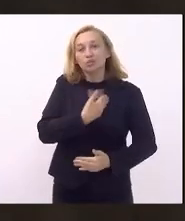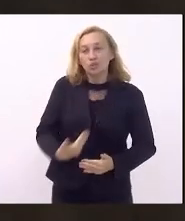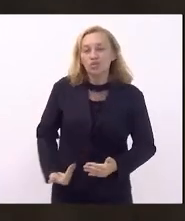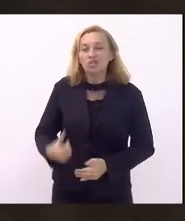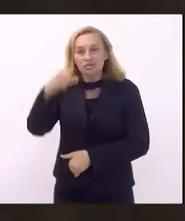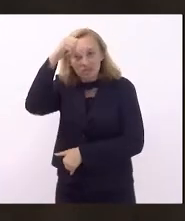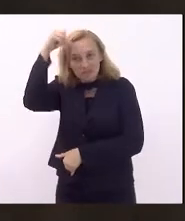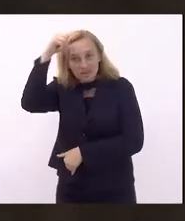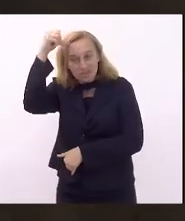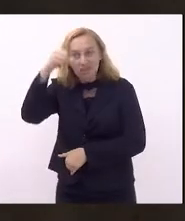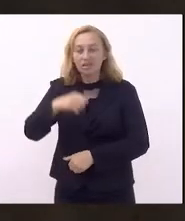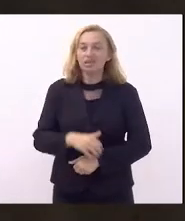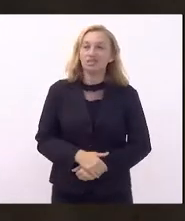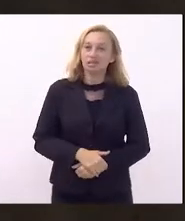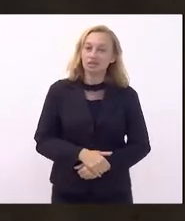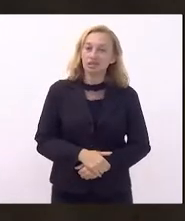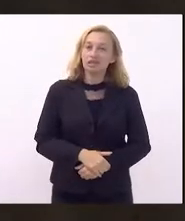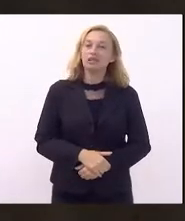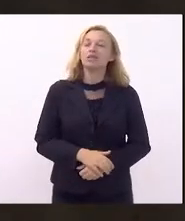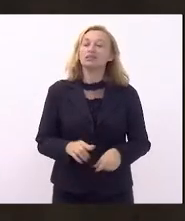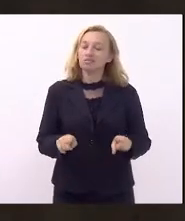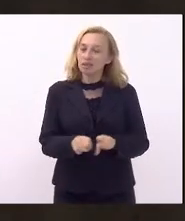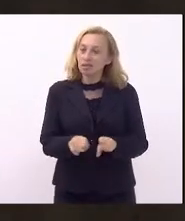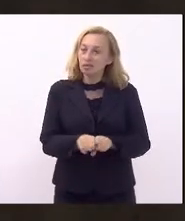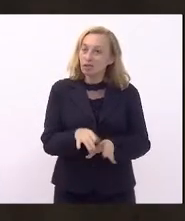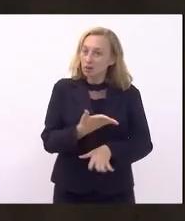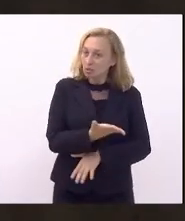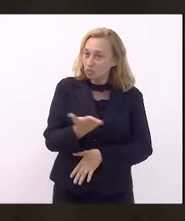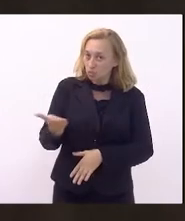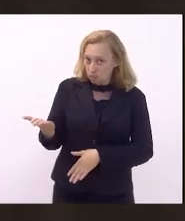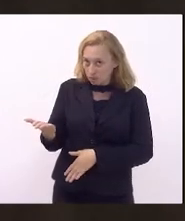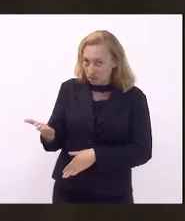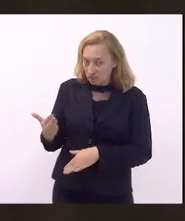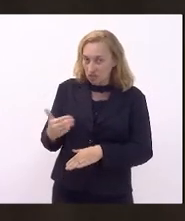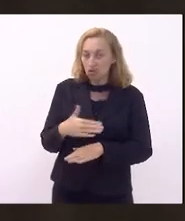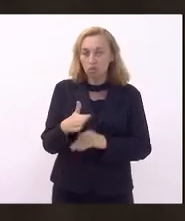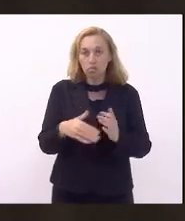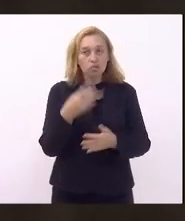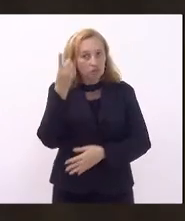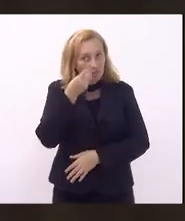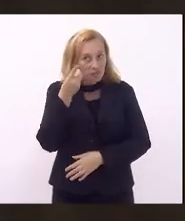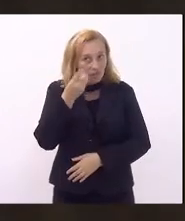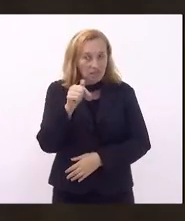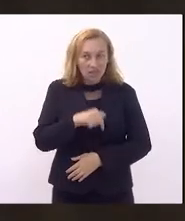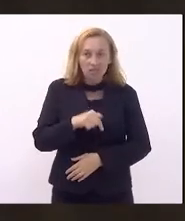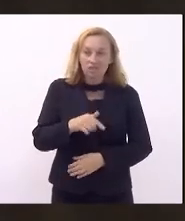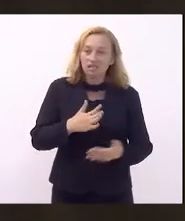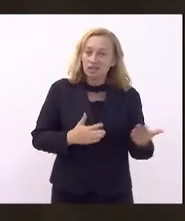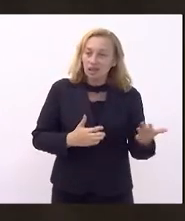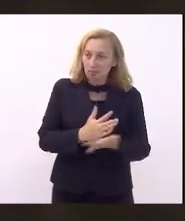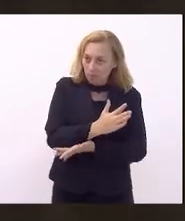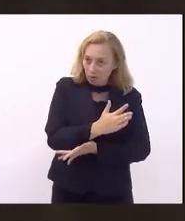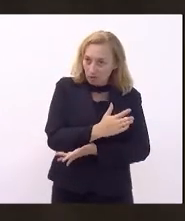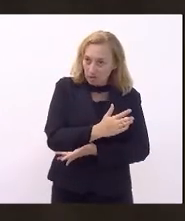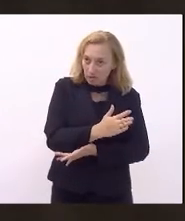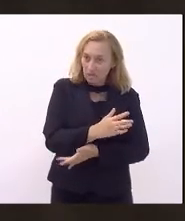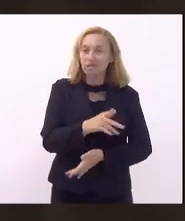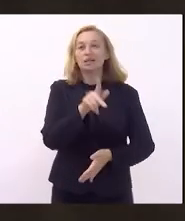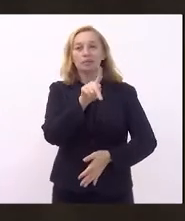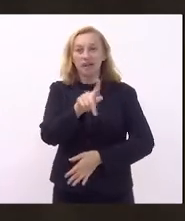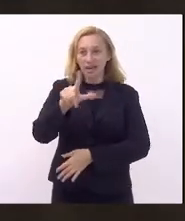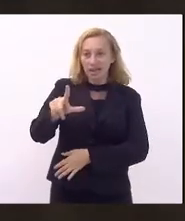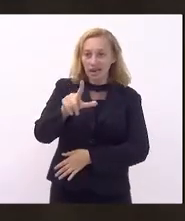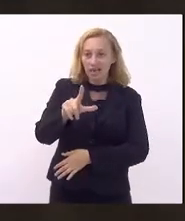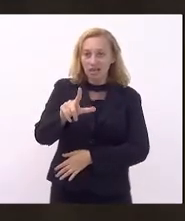Cláudio Castro, assim como podemos contar com todos os senhores e senhoras deputadas aqui, na aprovação desse IPL